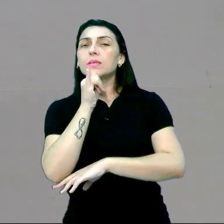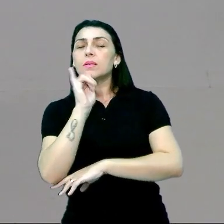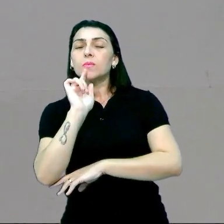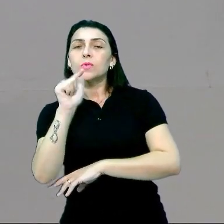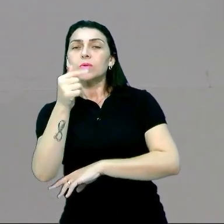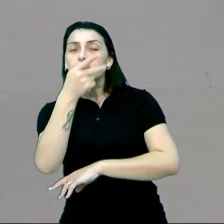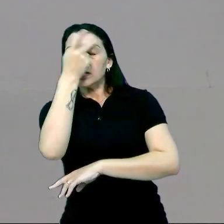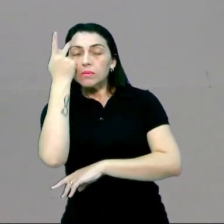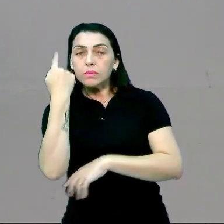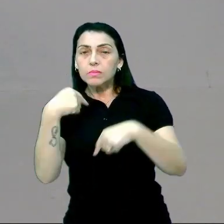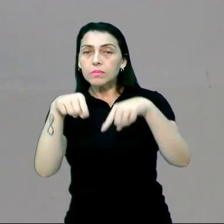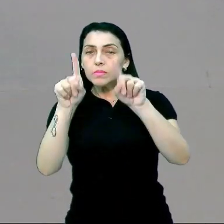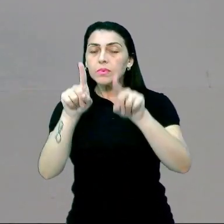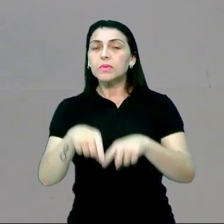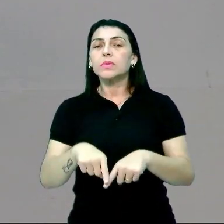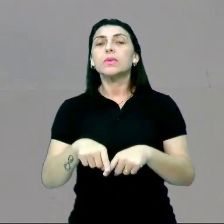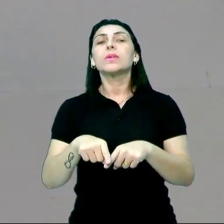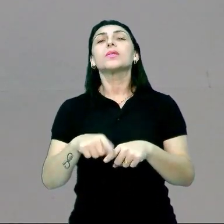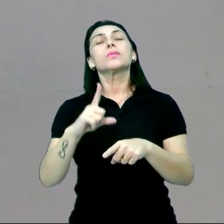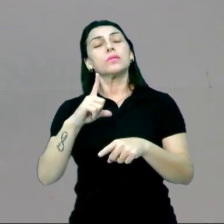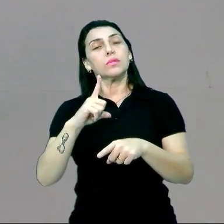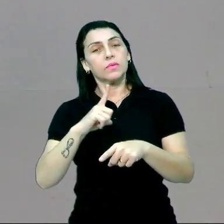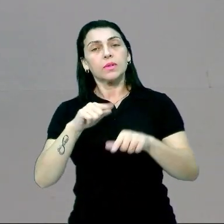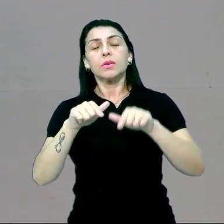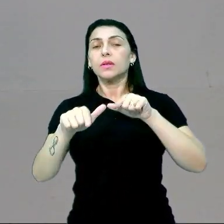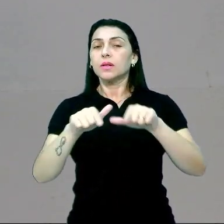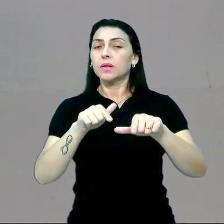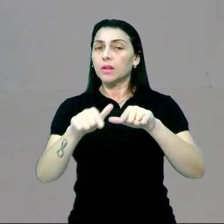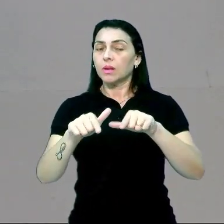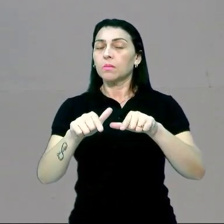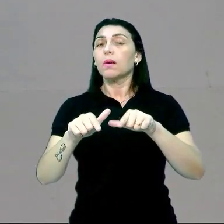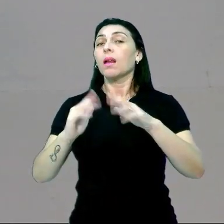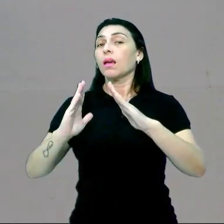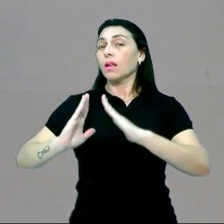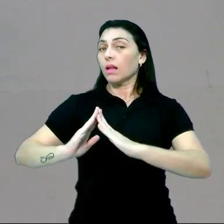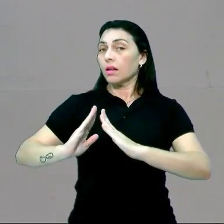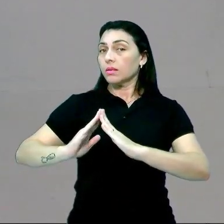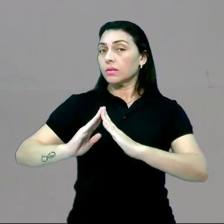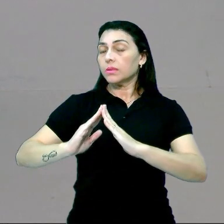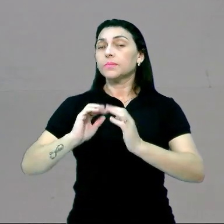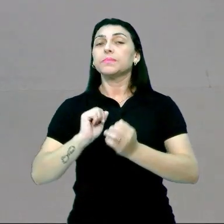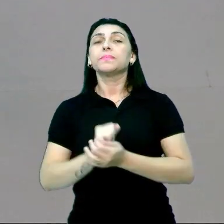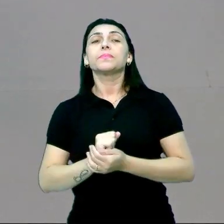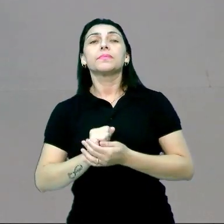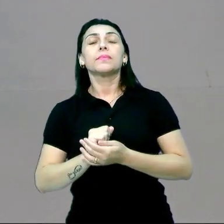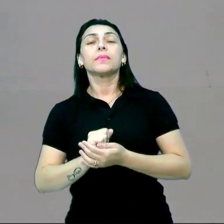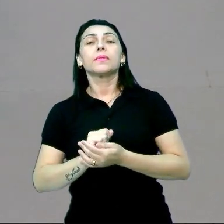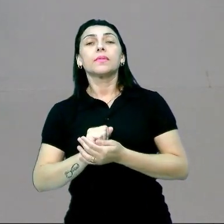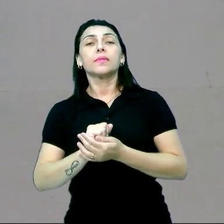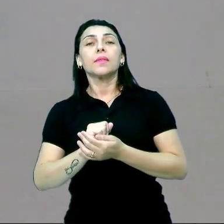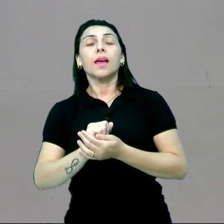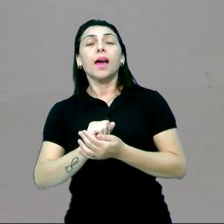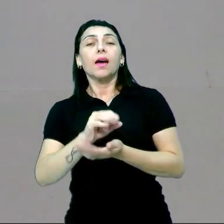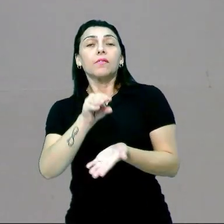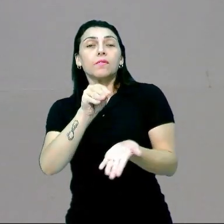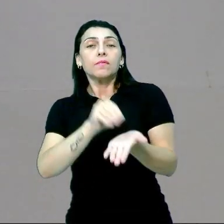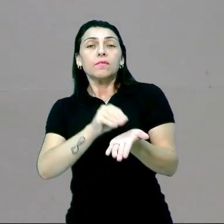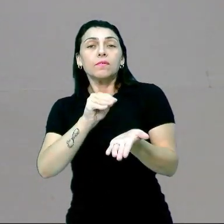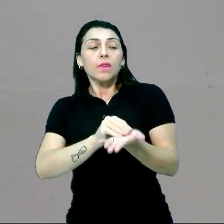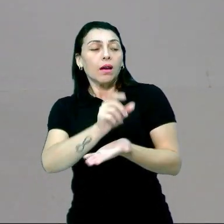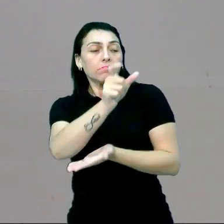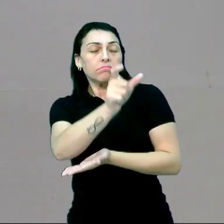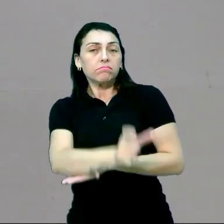outros trabalhadores que foram e que tiveram que trabalhar no home office. A ausência, a nossa